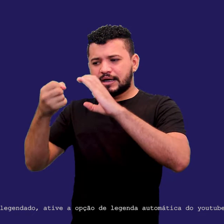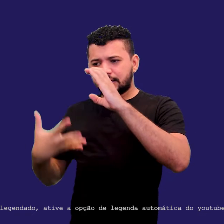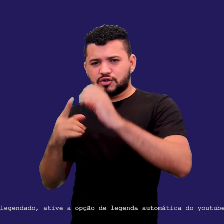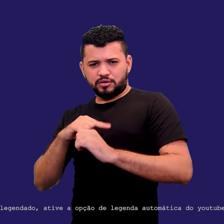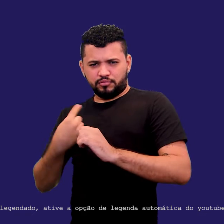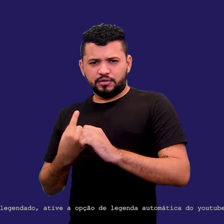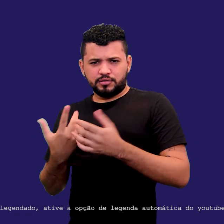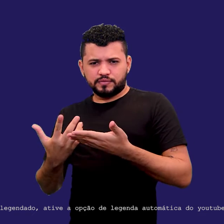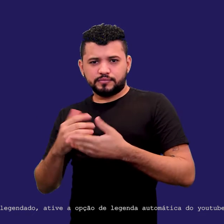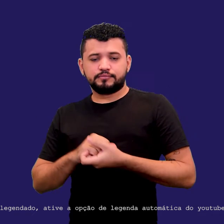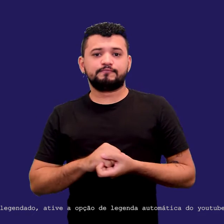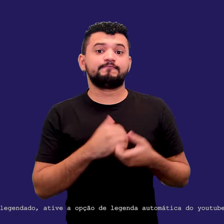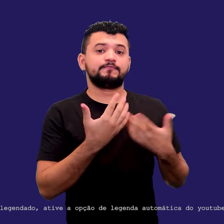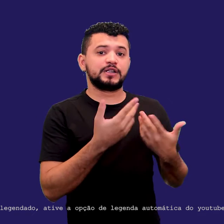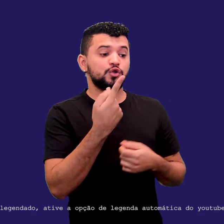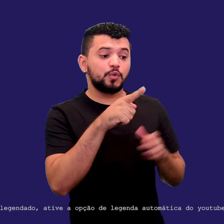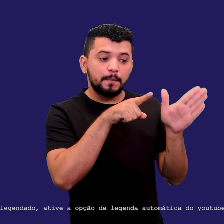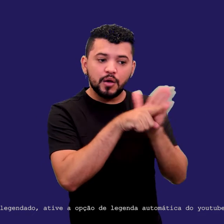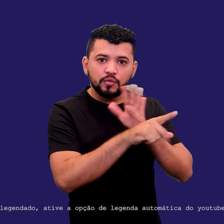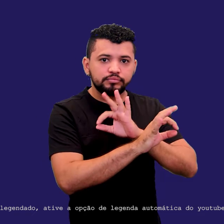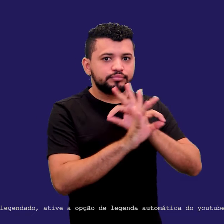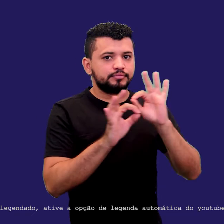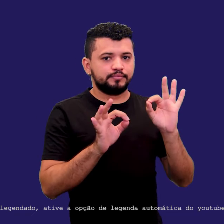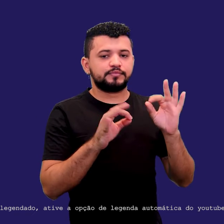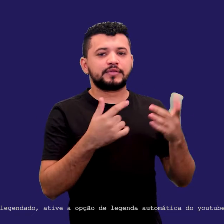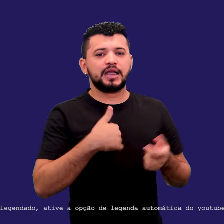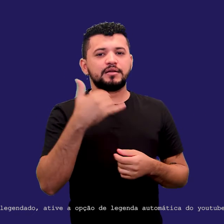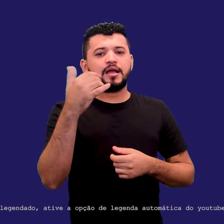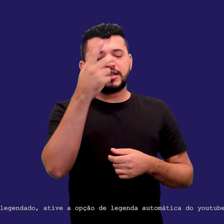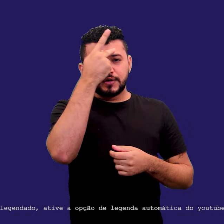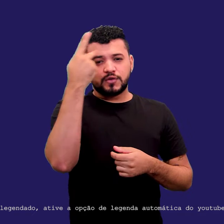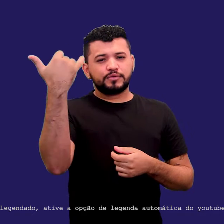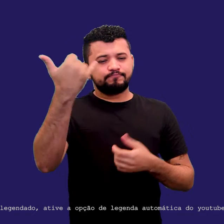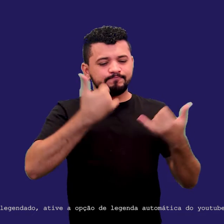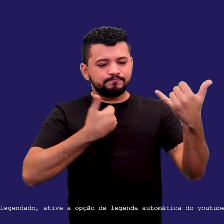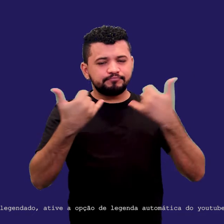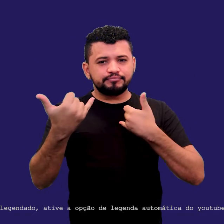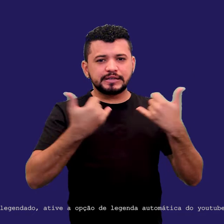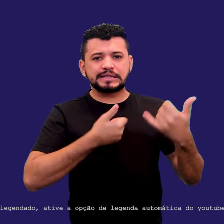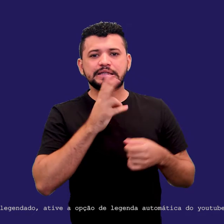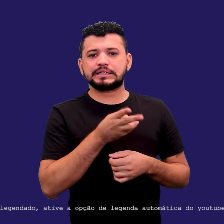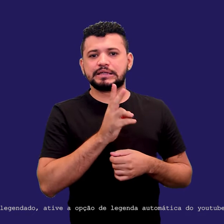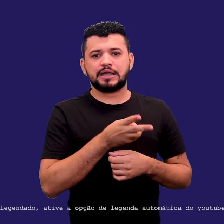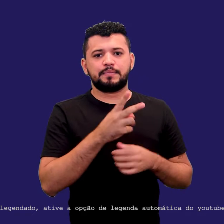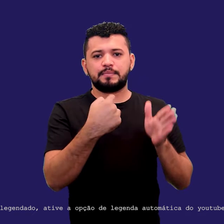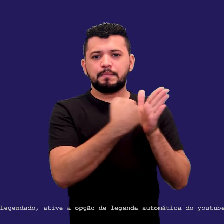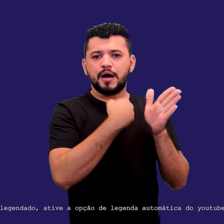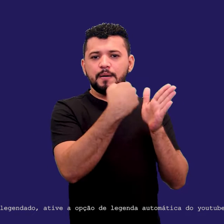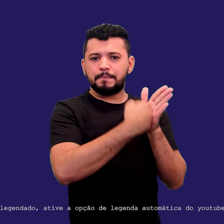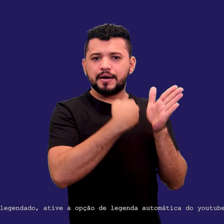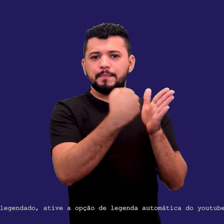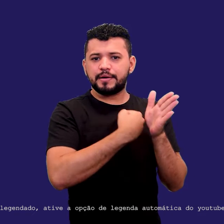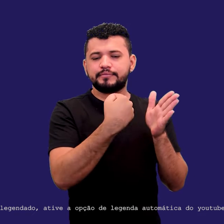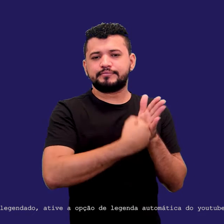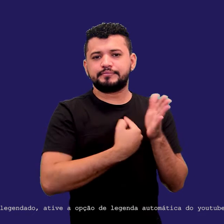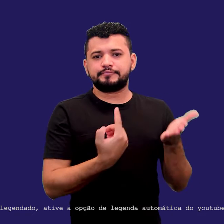Essa pergunta é perfeita, Natália. E eu escuto essa pergunta na maioria das conferências que a gente participa. Mas,